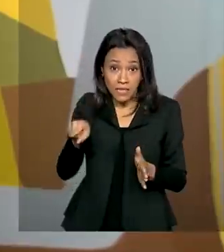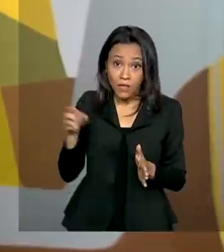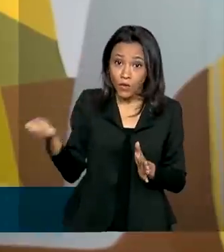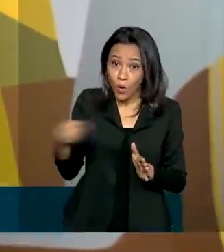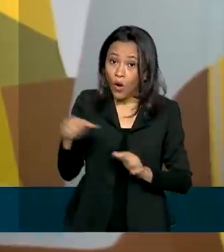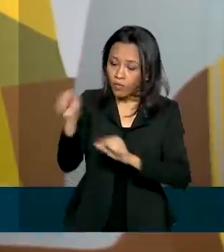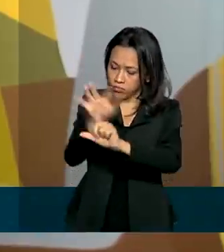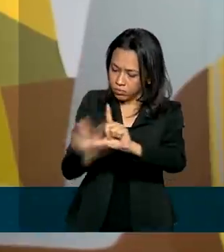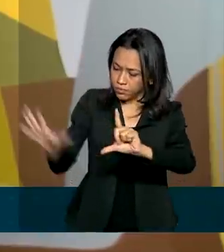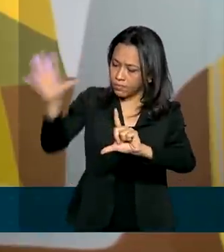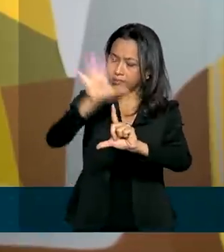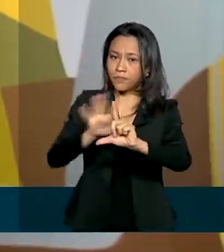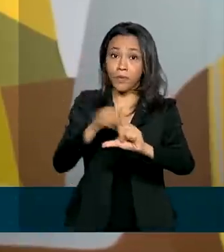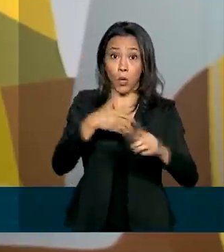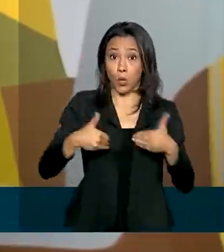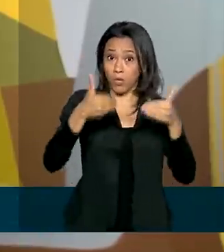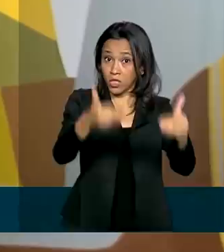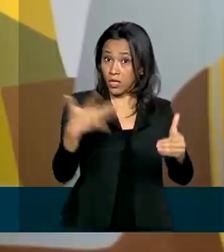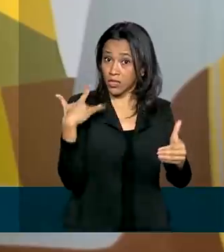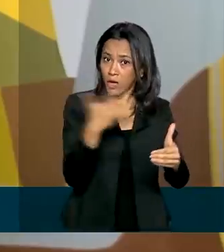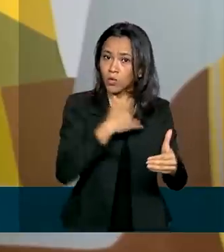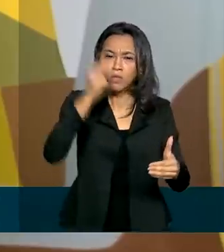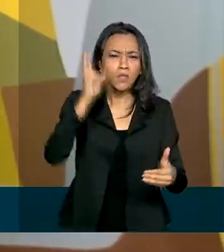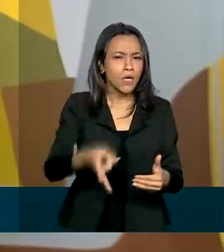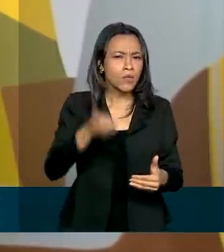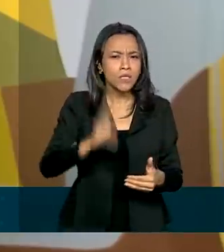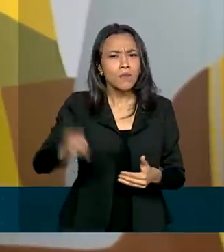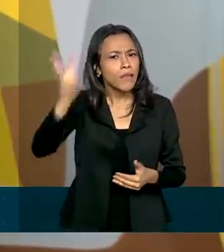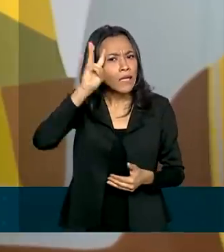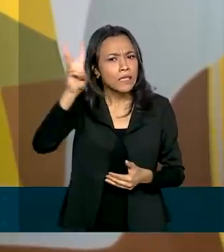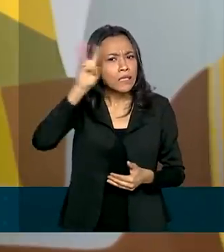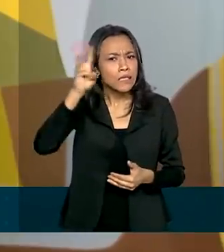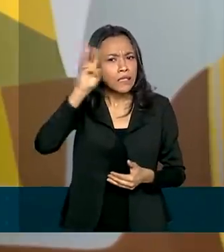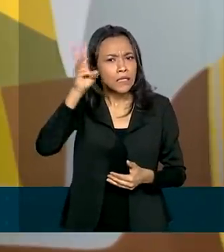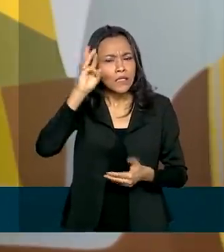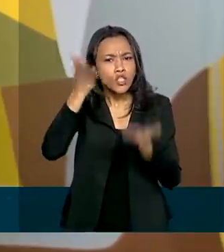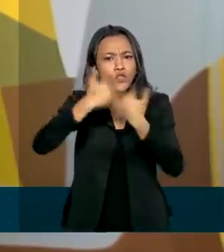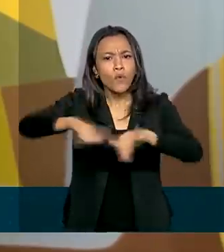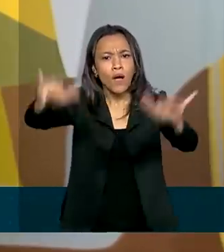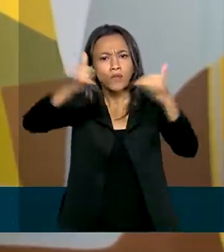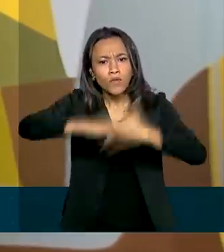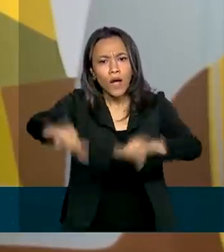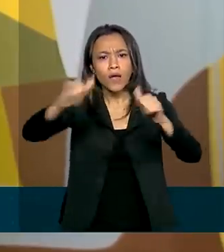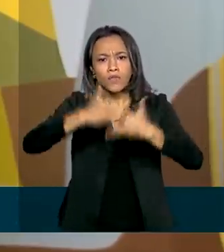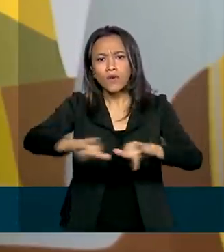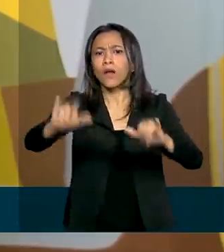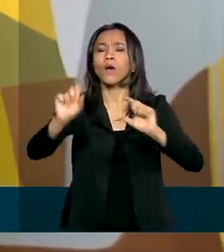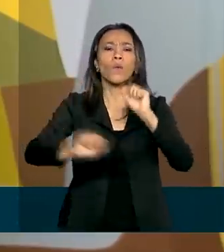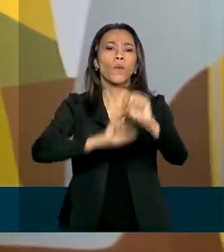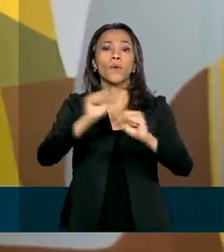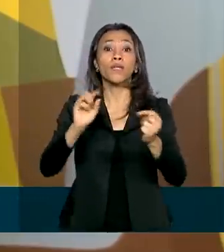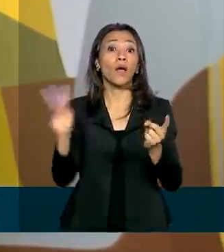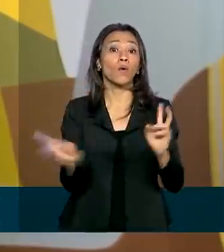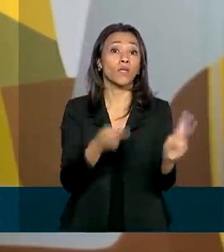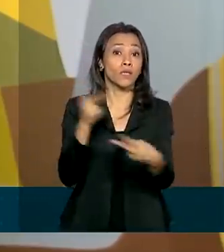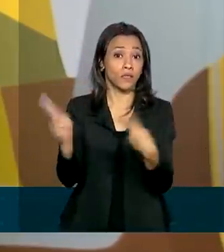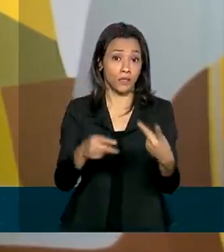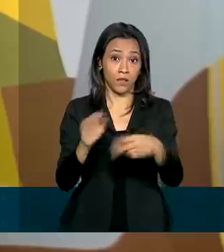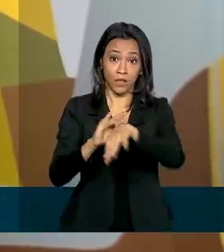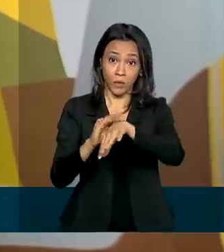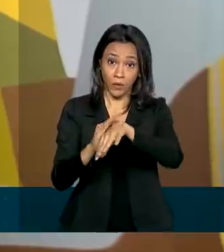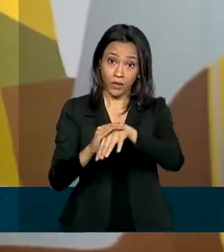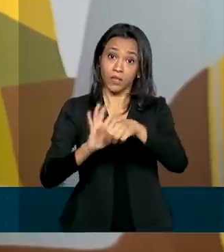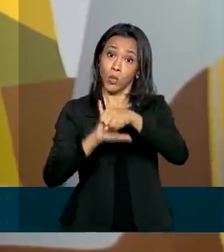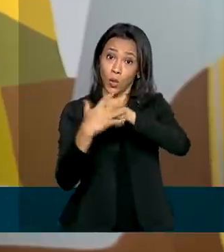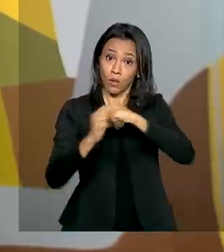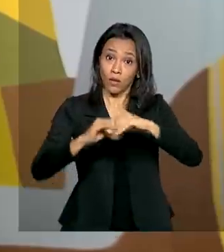Ministério da Saúde vai divulgar toda terça-feira um boletim consolidado da semana para acompanhar a evolução da doença no país.